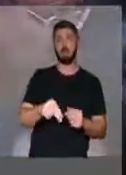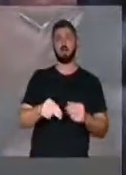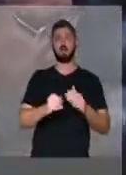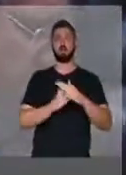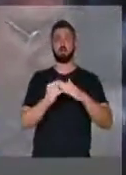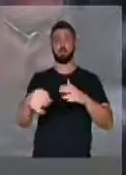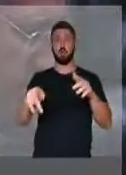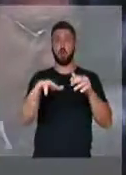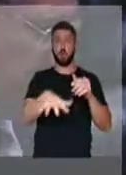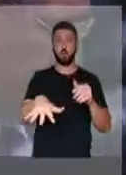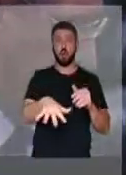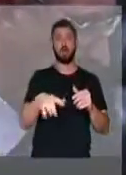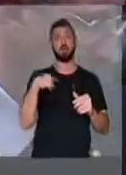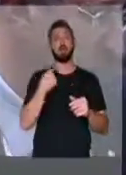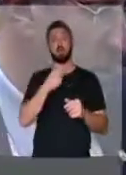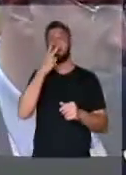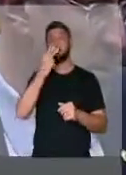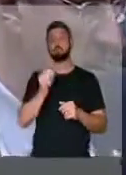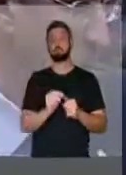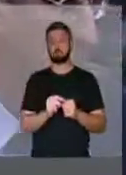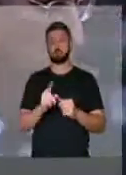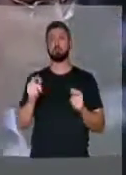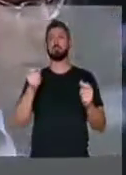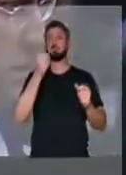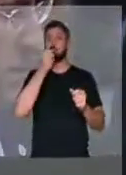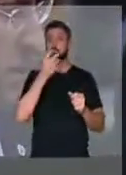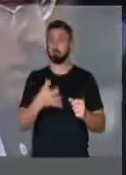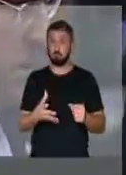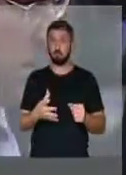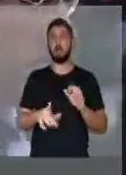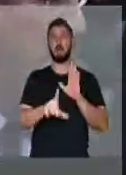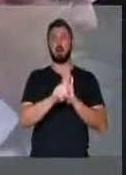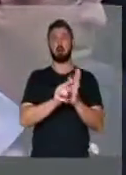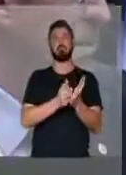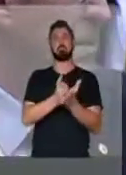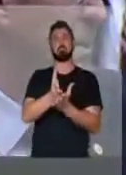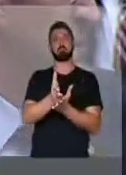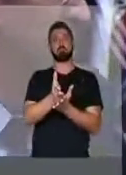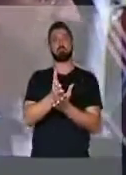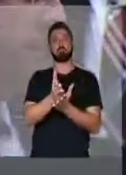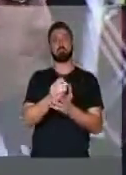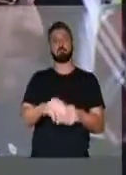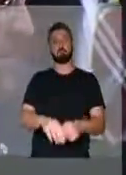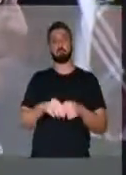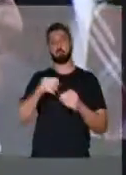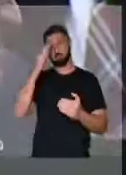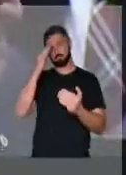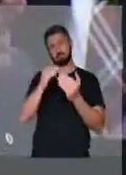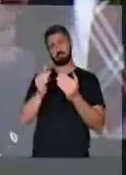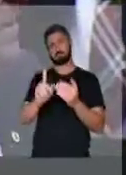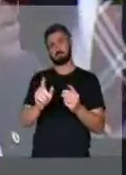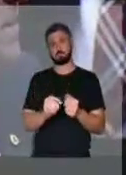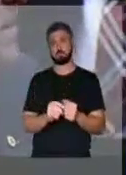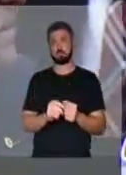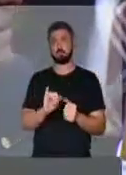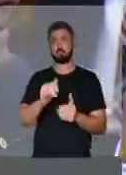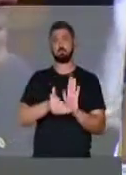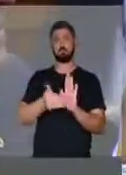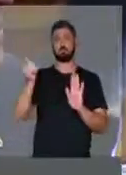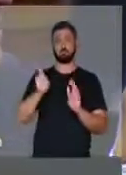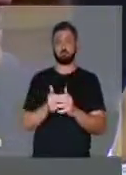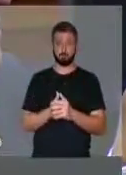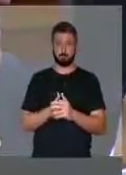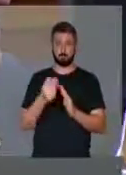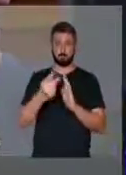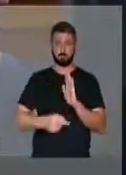locais. Então, nós achamos que isso é bom para que a lei seja cumprida. Por isso, discordamos de se tirar